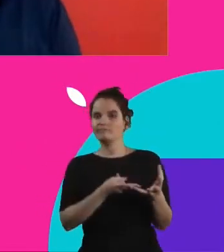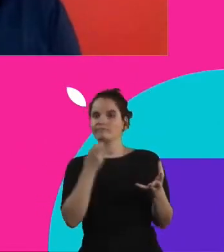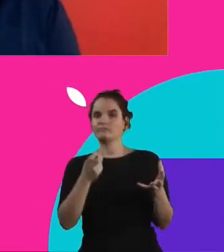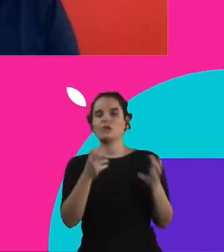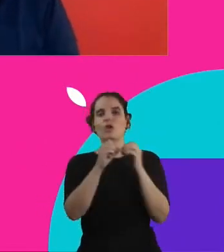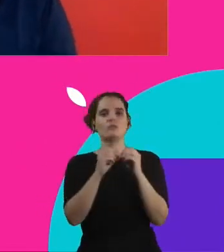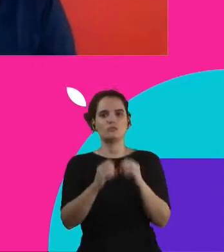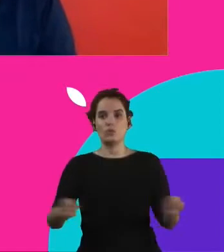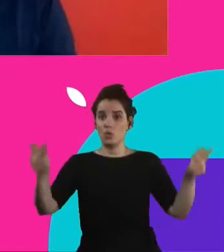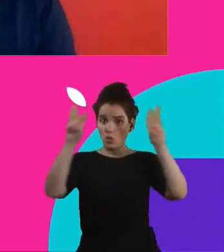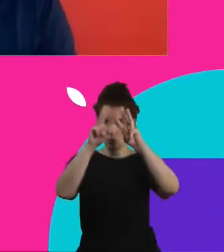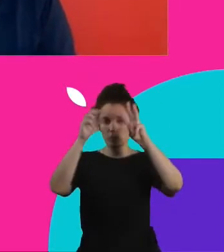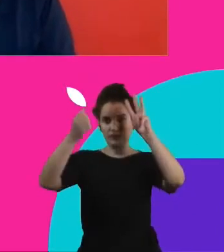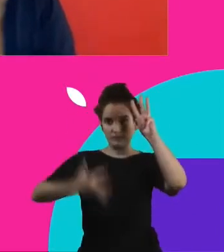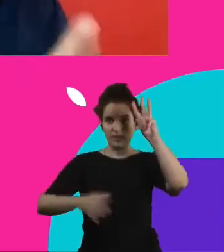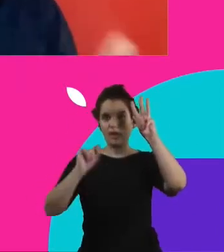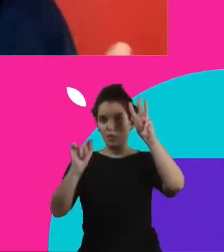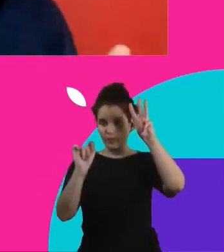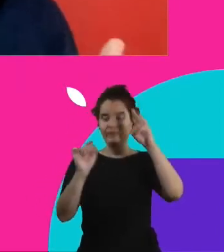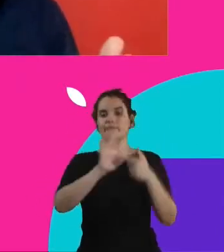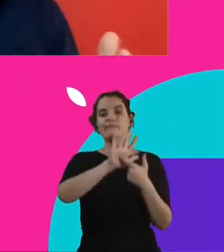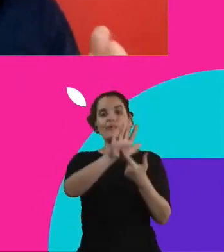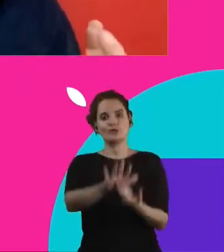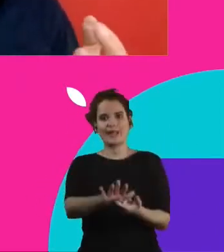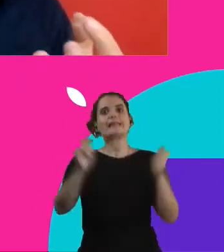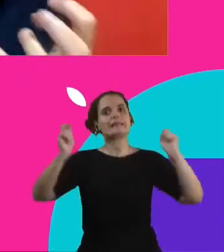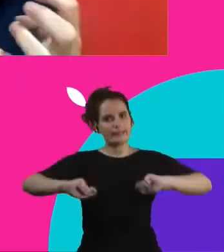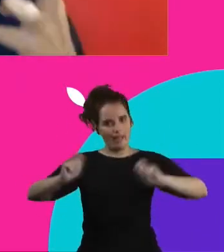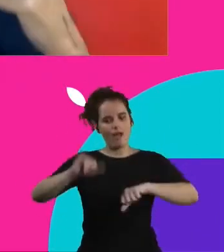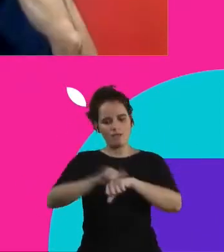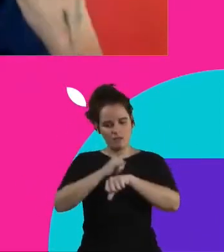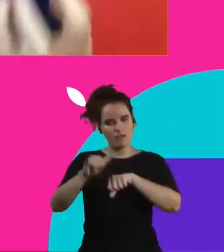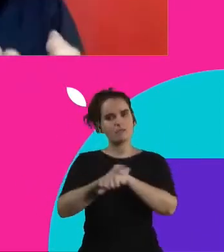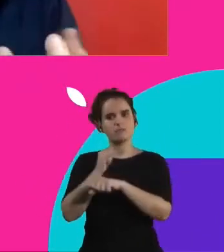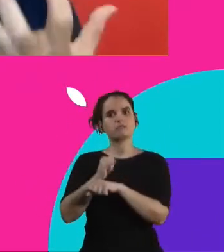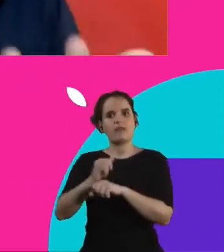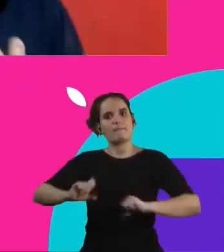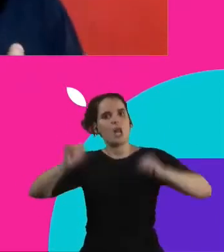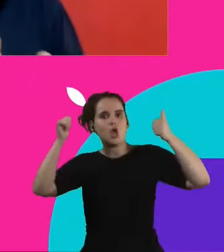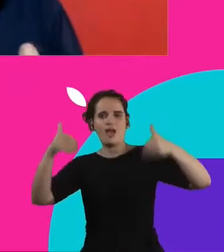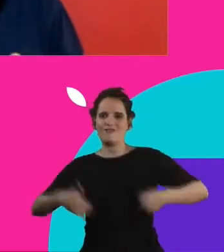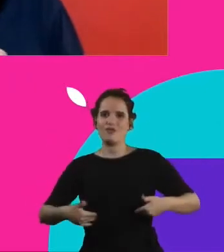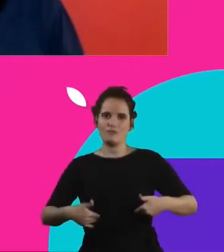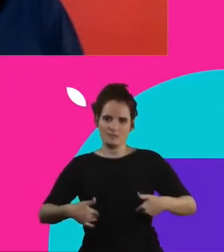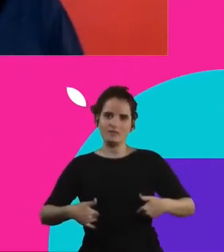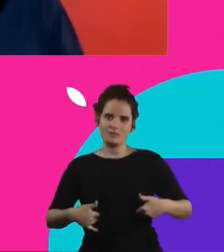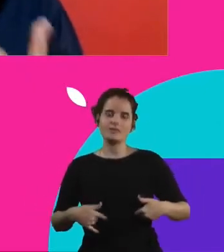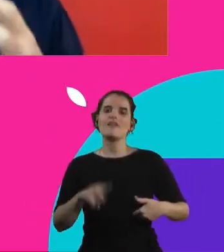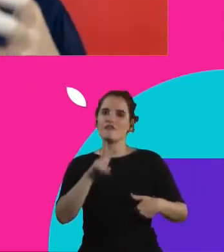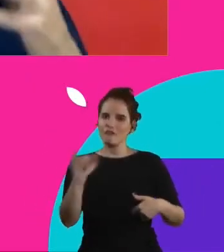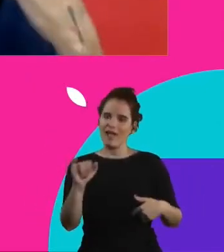acredito que o tema alimentar e da fome, ele pode encontrar a solução, né? Durante esses três eventos que a gente ainda vai ter em